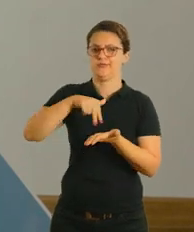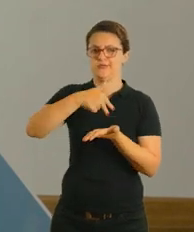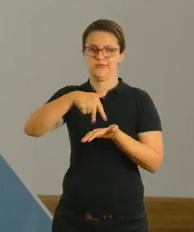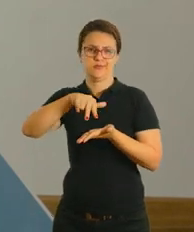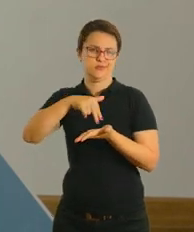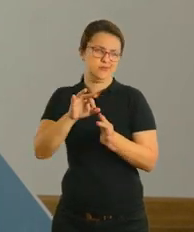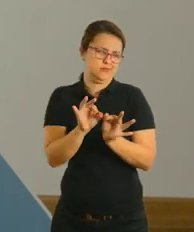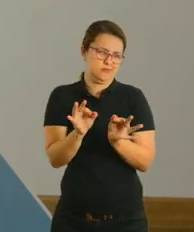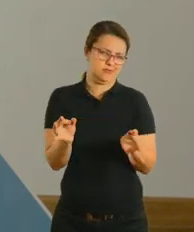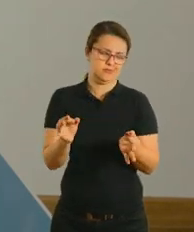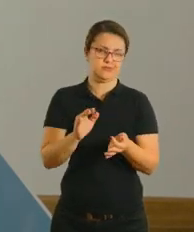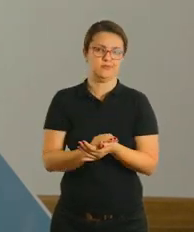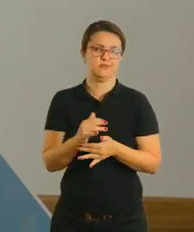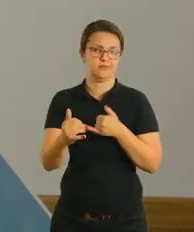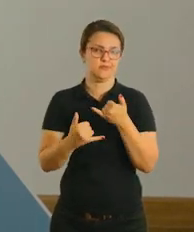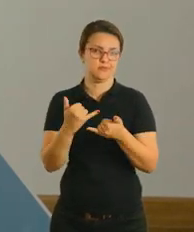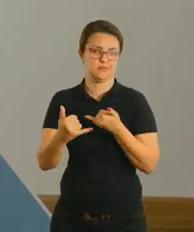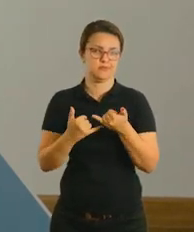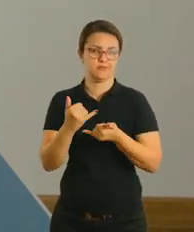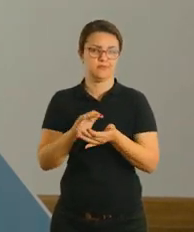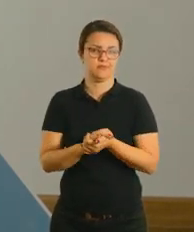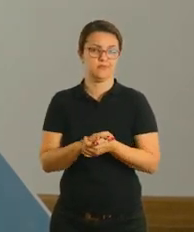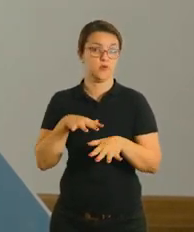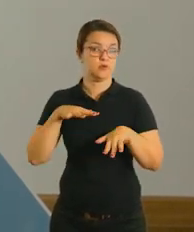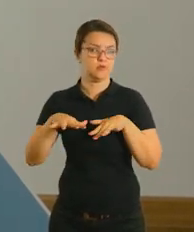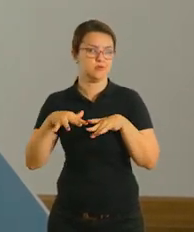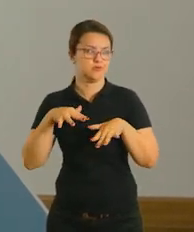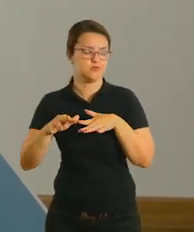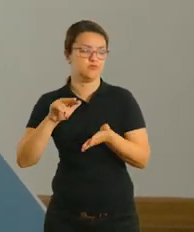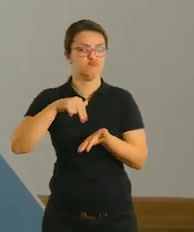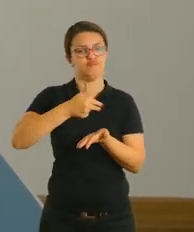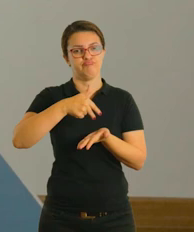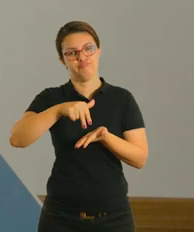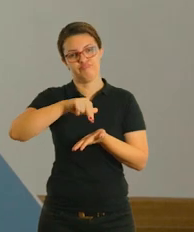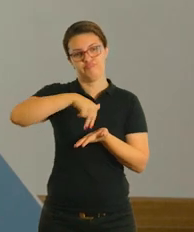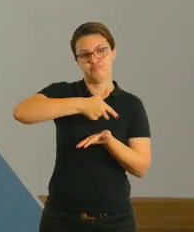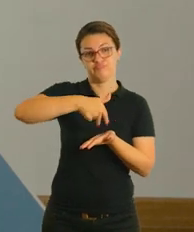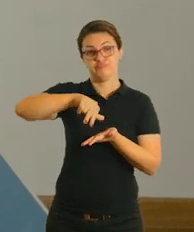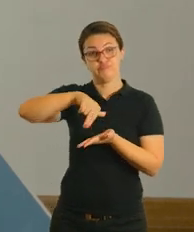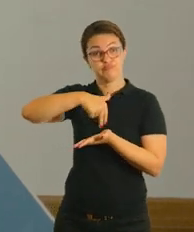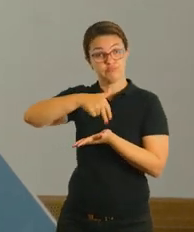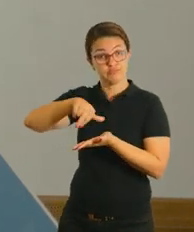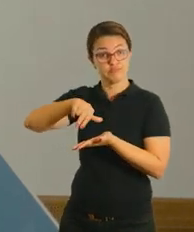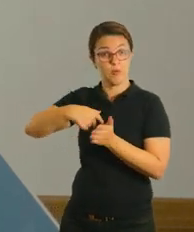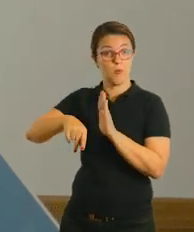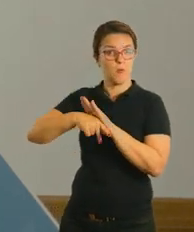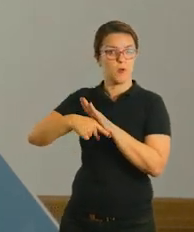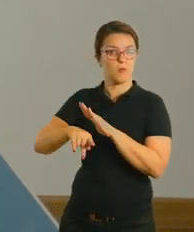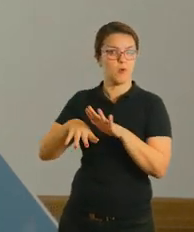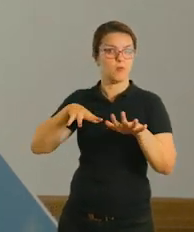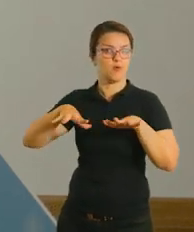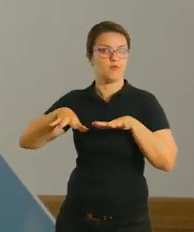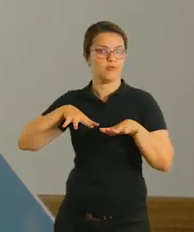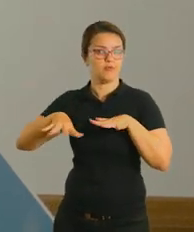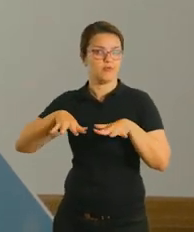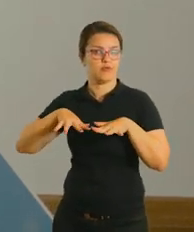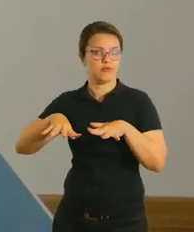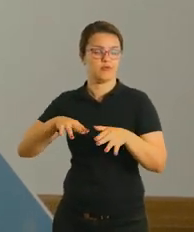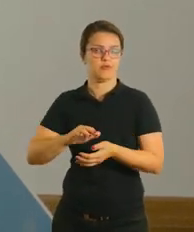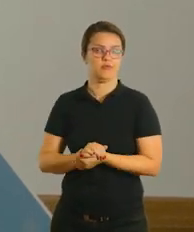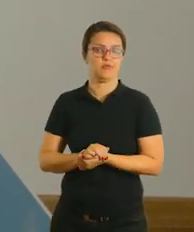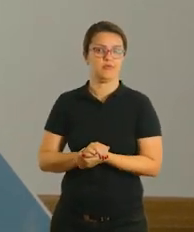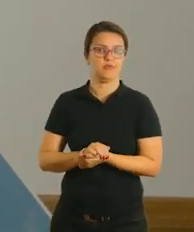E a brincadeira é bem simples, ela vai dançar no ritmo musical e vai criar uma sua coreografia, o que ela vai